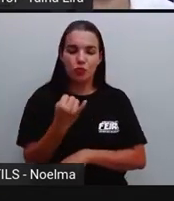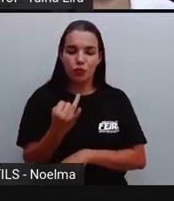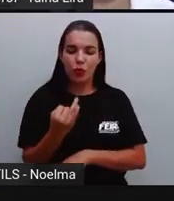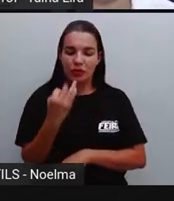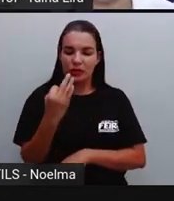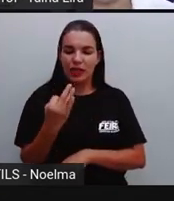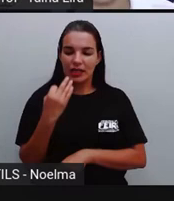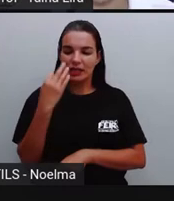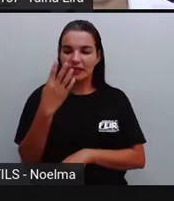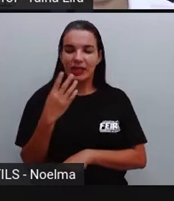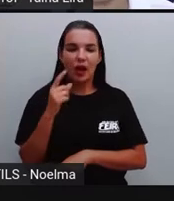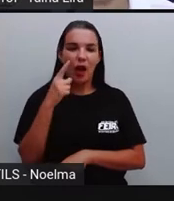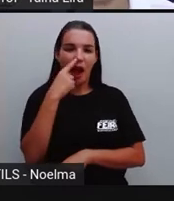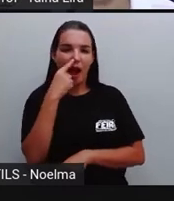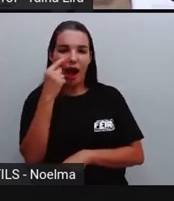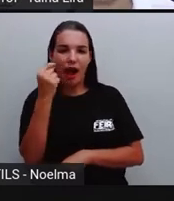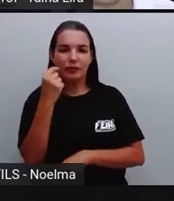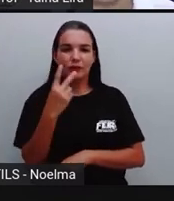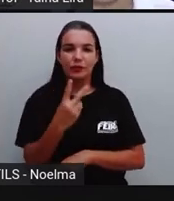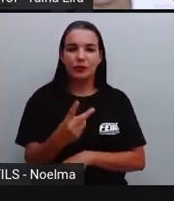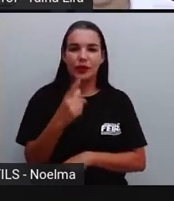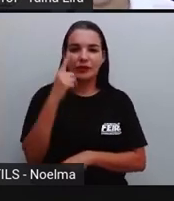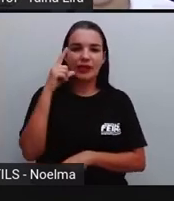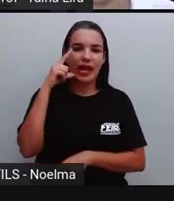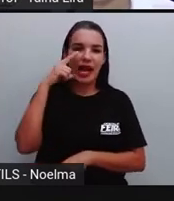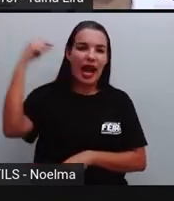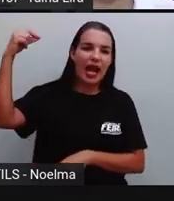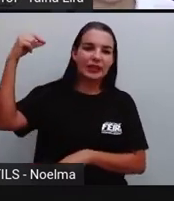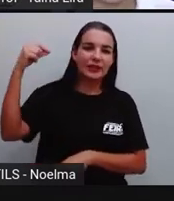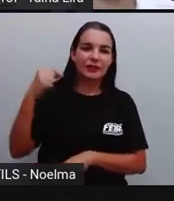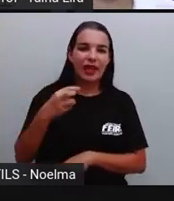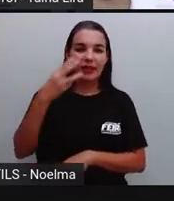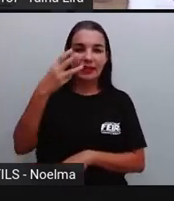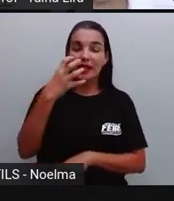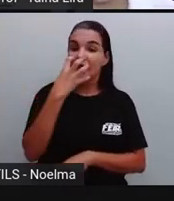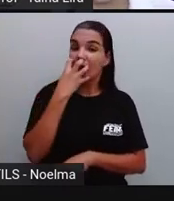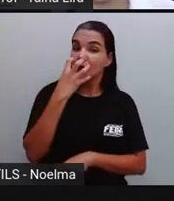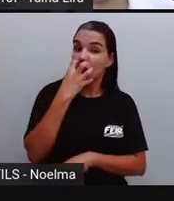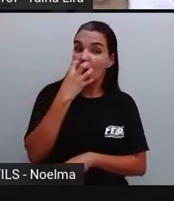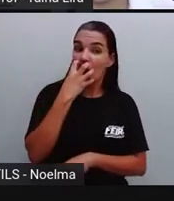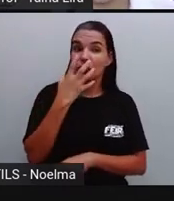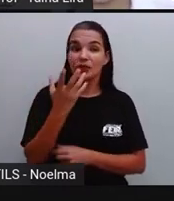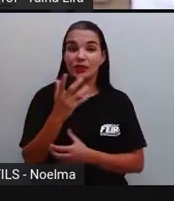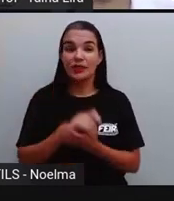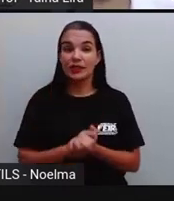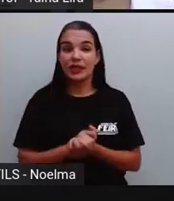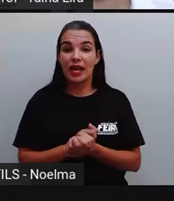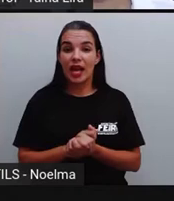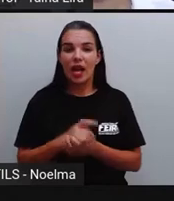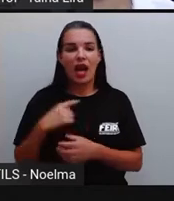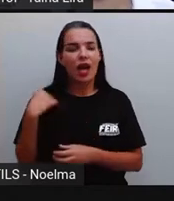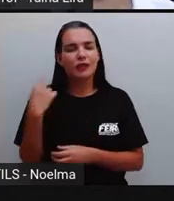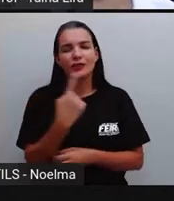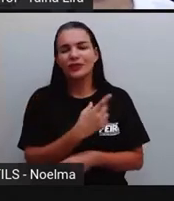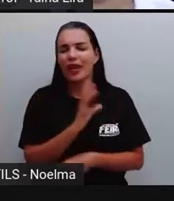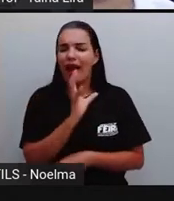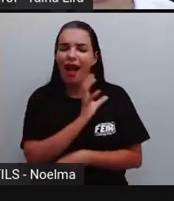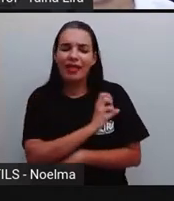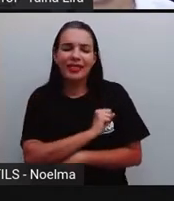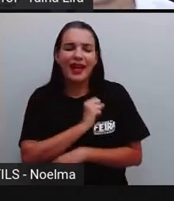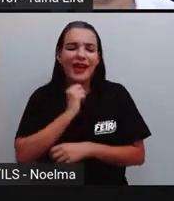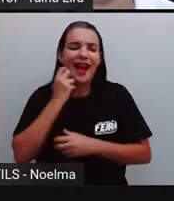animais, ó. Um rato, dois gatos, três cachorros. E a gente adora